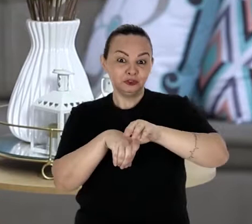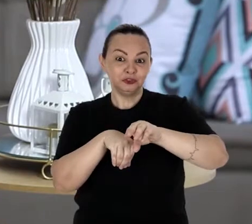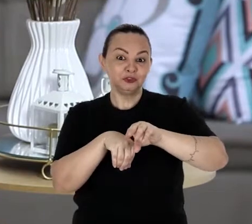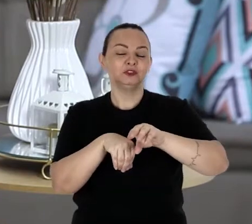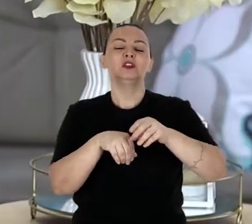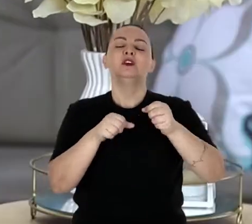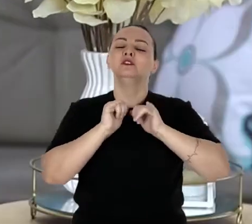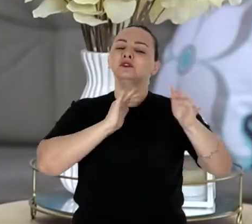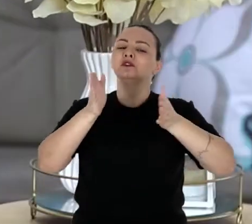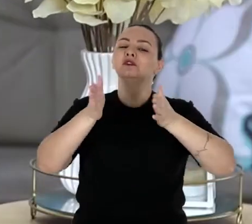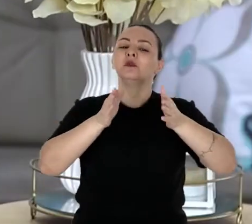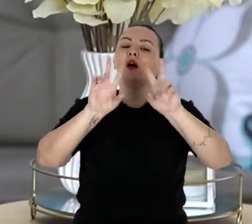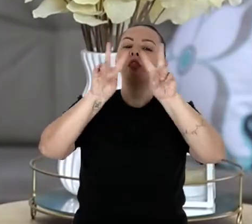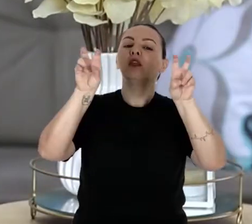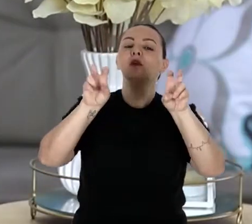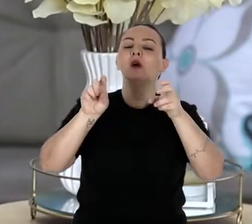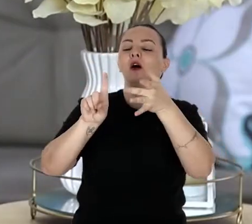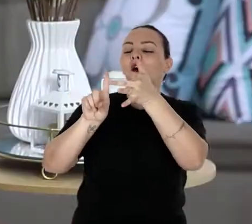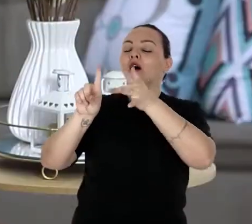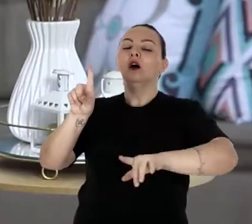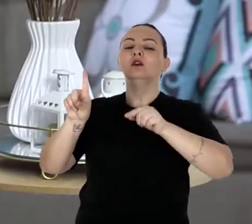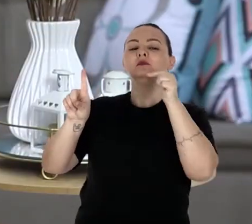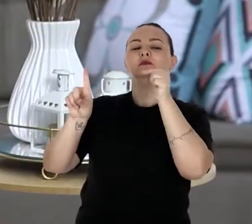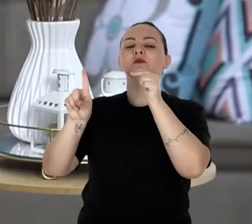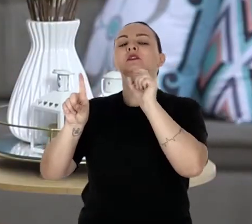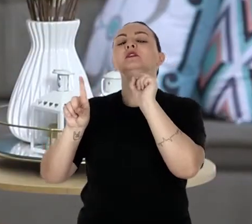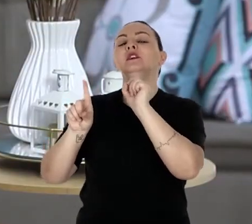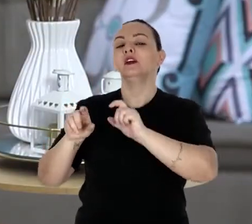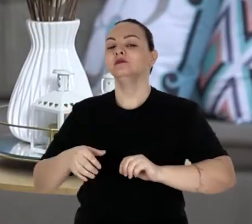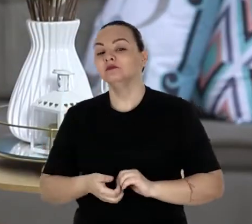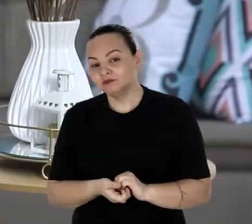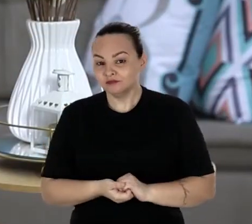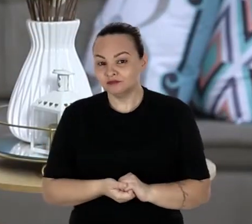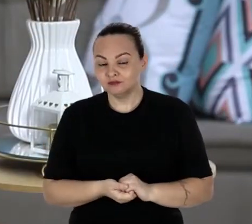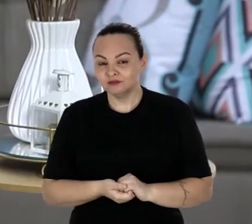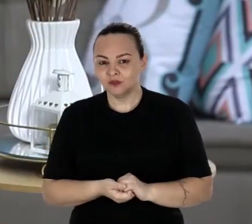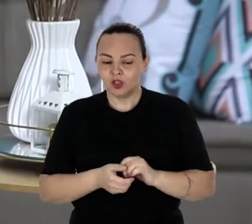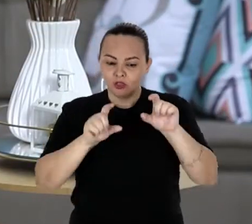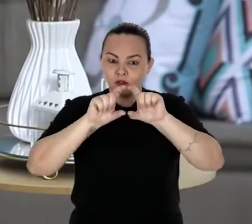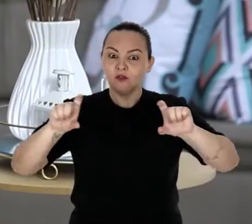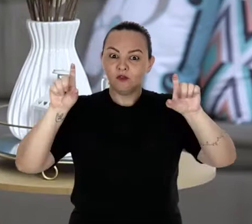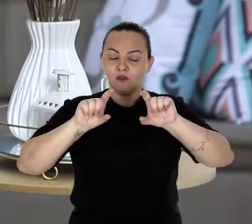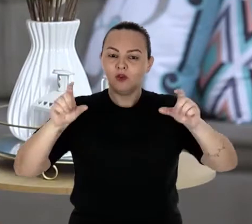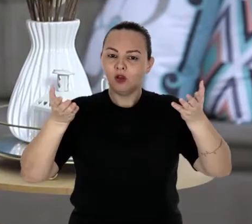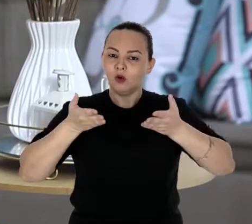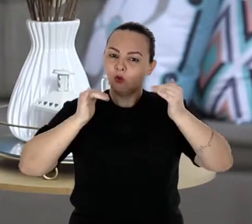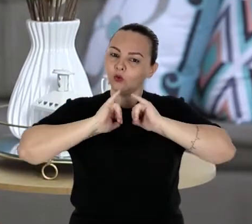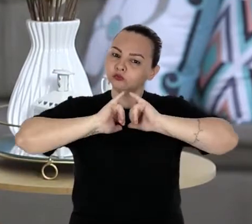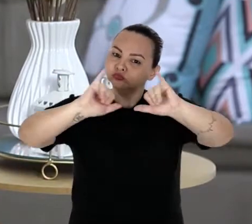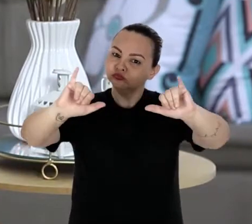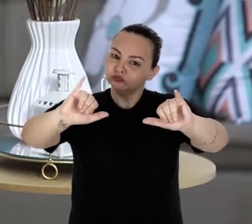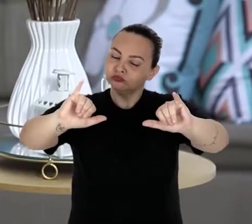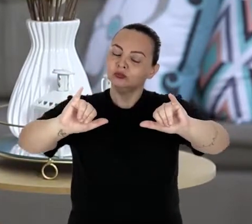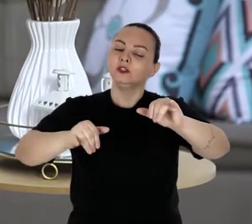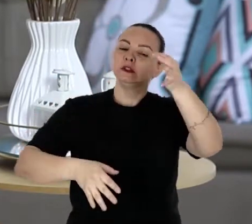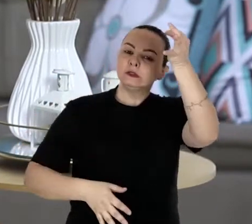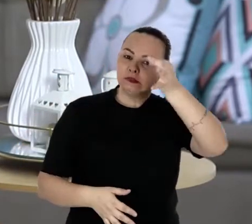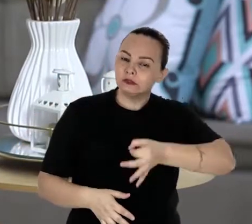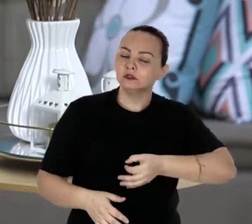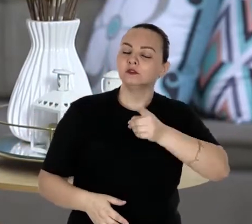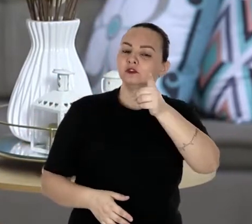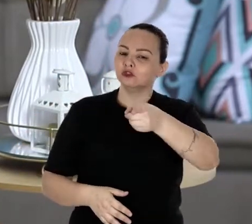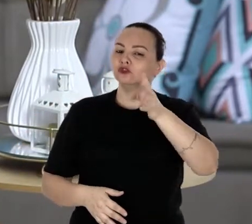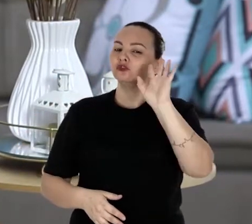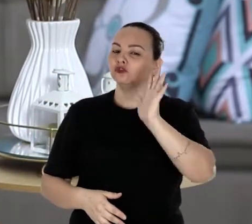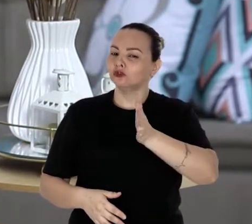Acessibilidade é capacitismo. Você sabe o que é? Tem algumas frases que eu vou falar agora, que eu tenho certeza que você já